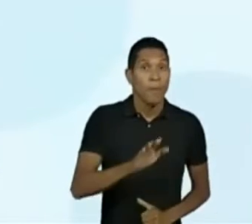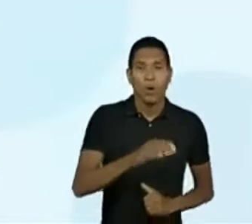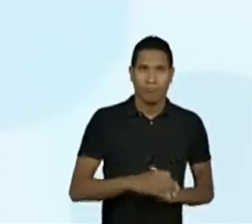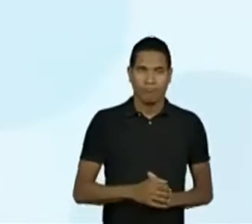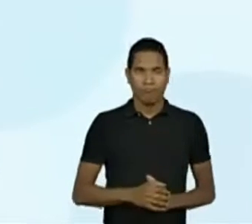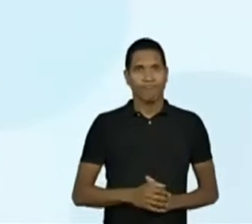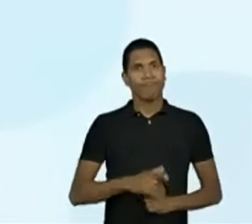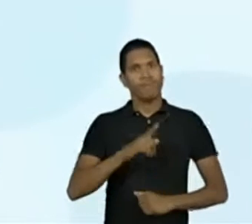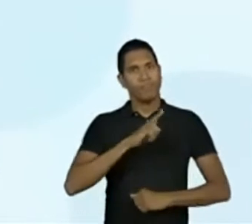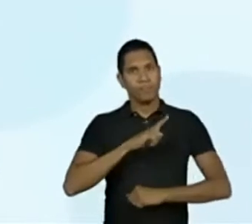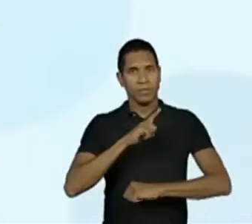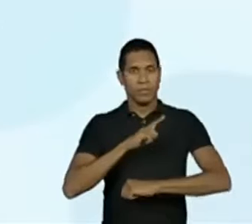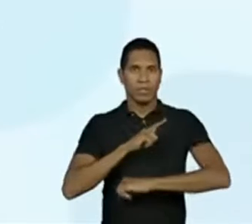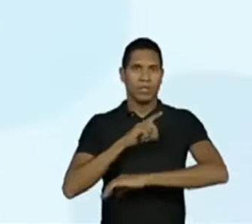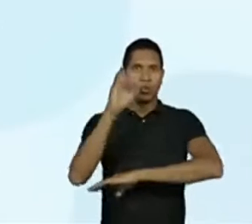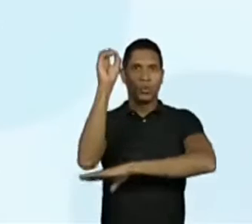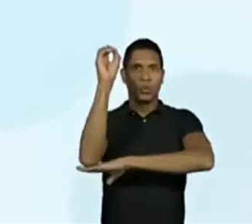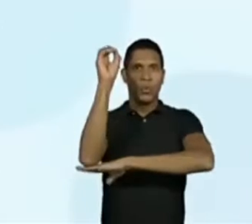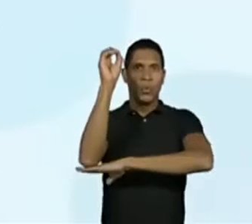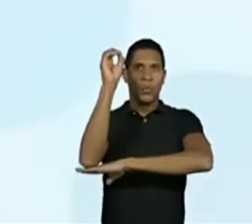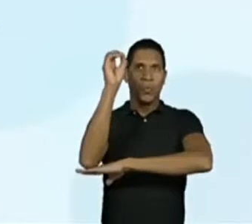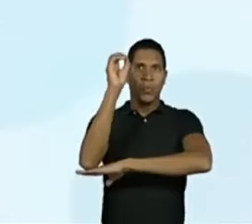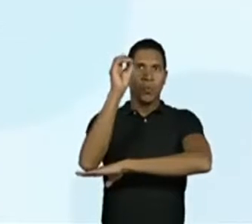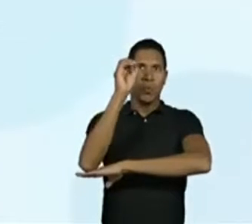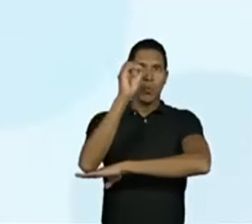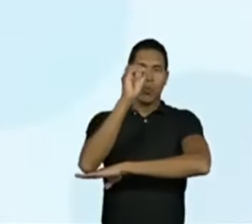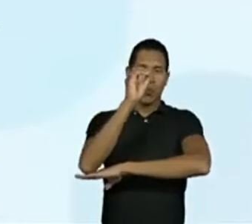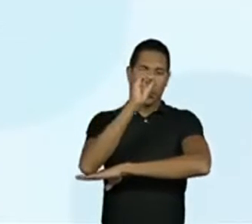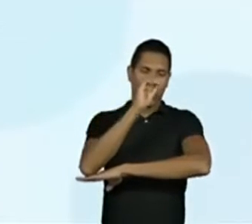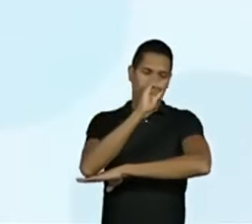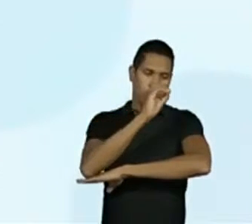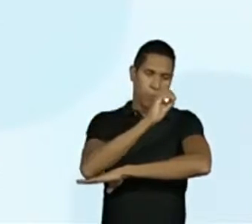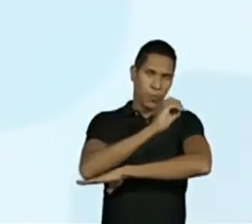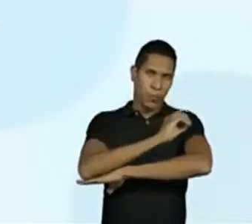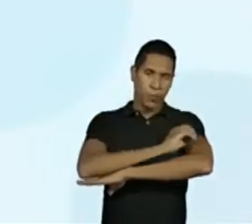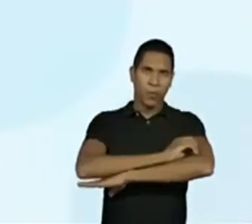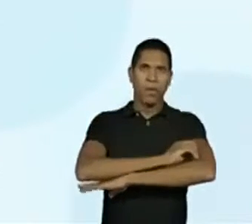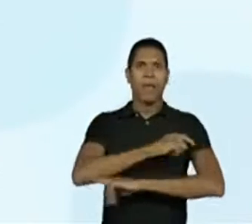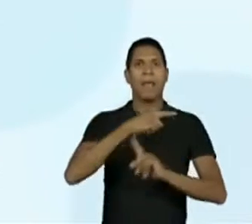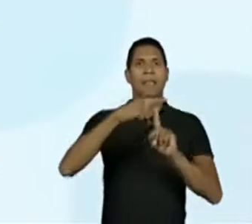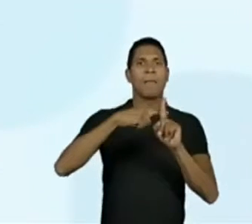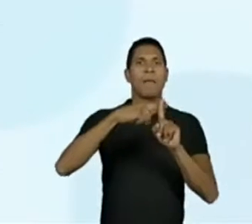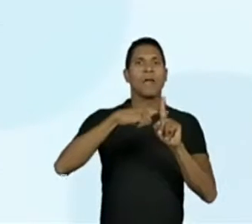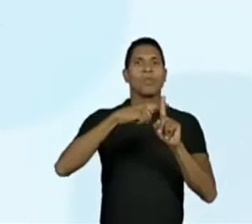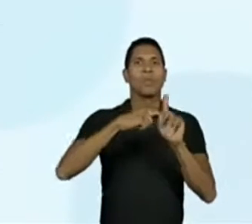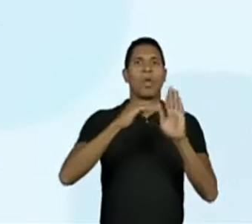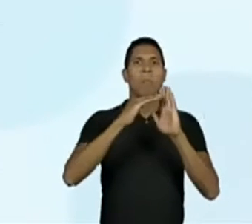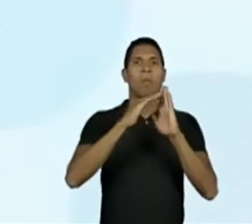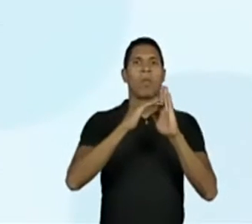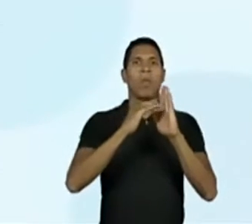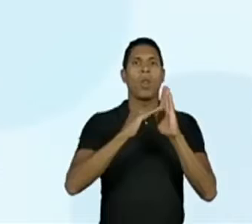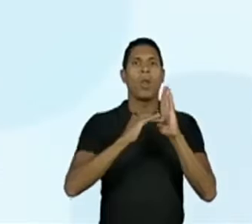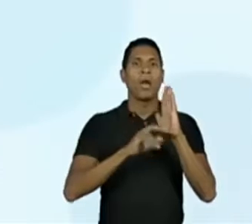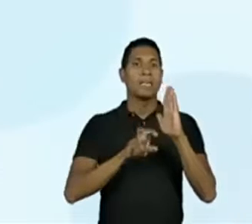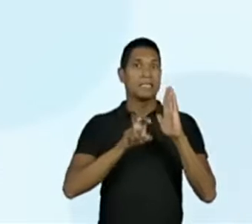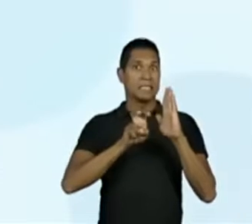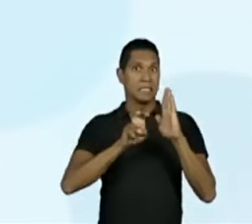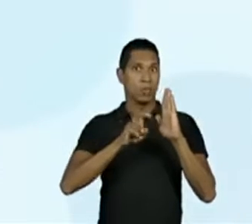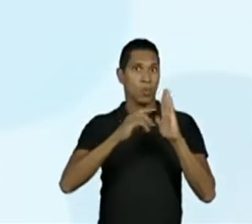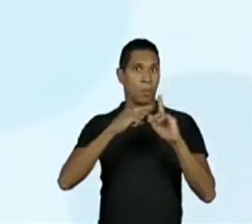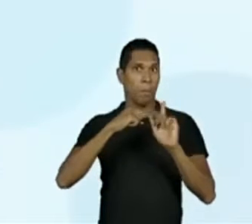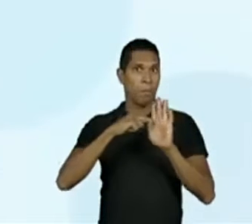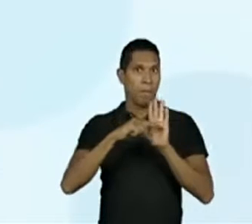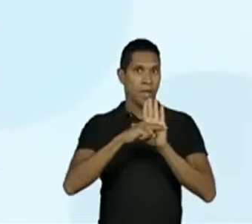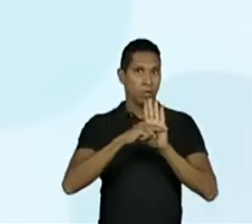até o início da noite, qual seria a temperatura registrada após essa queda? Então,